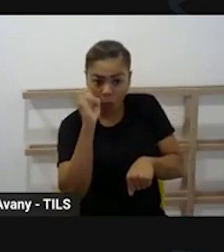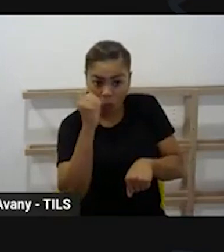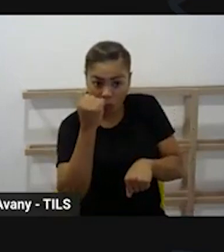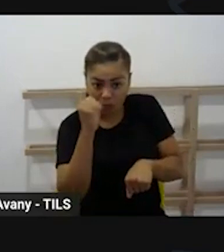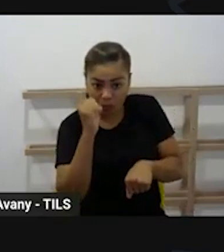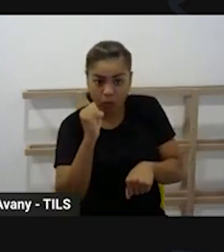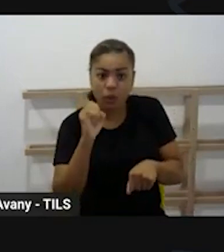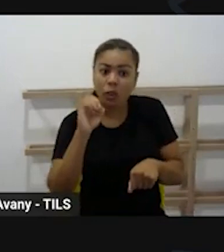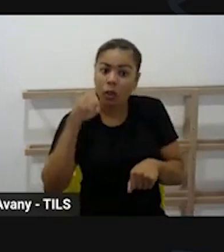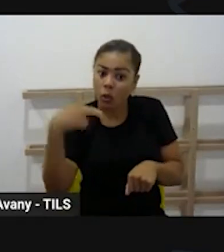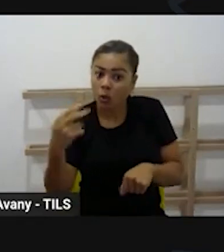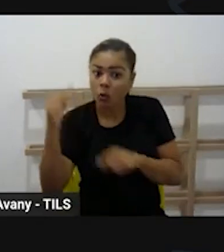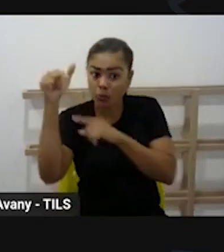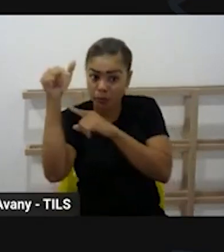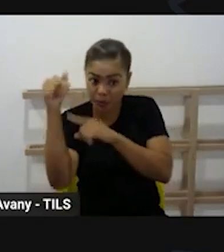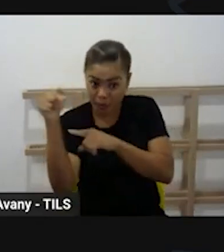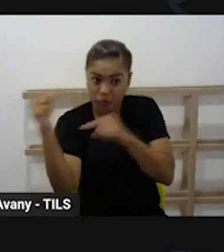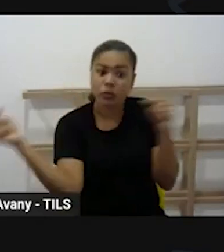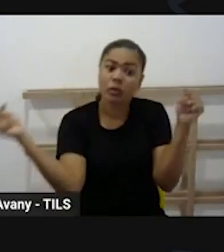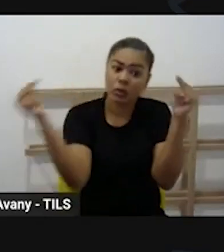acordo com o LDB tá bom?